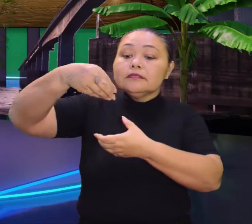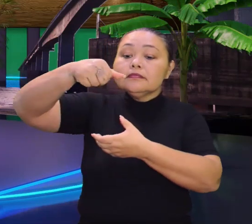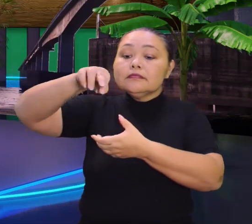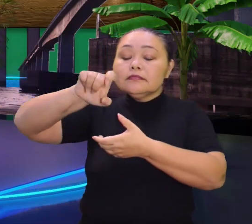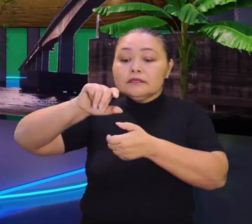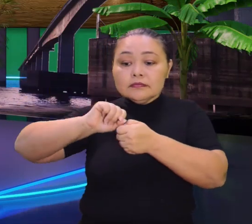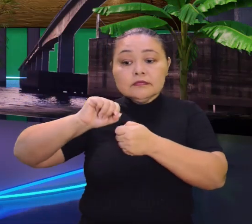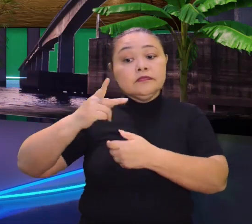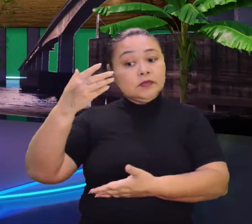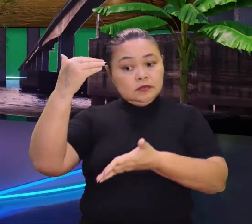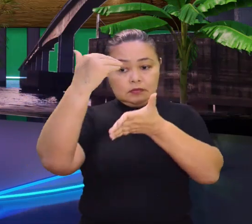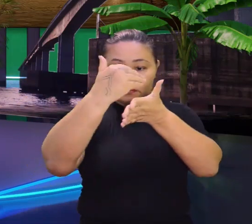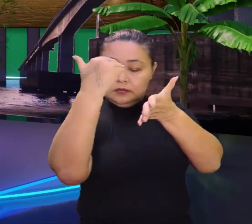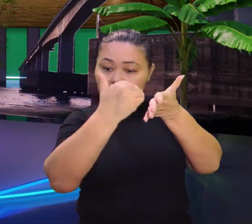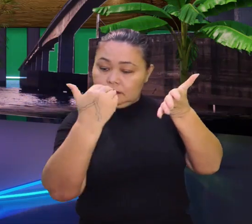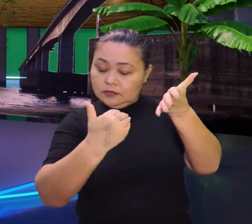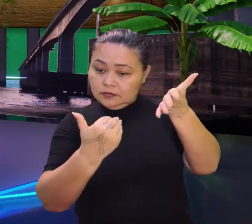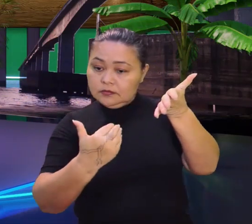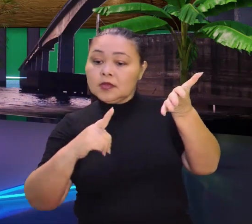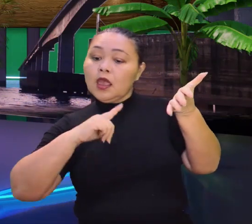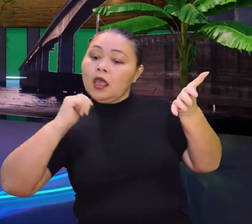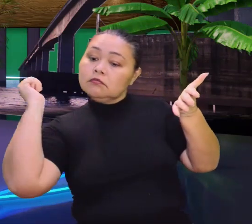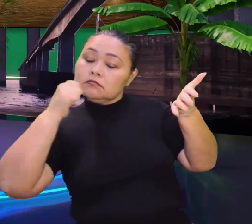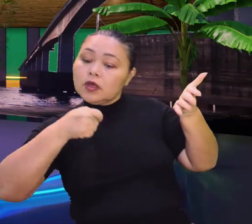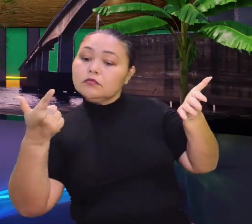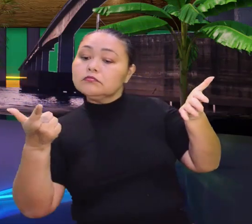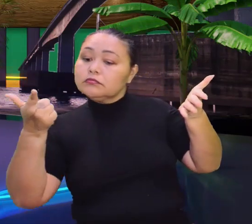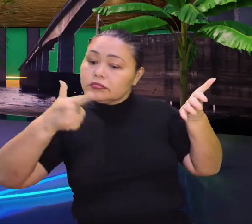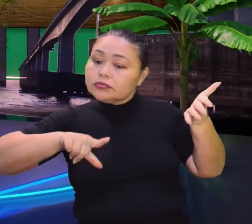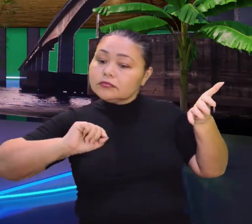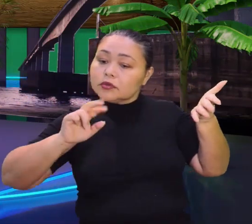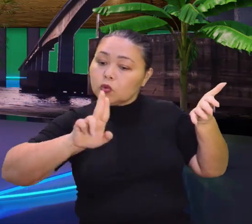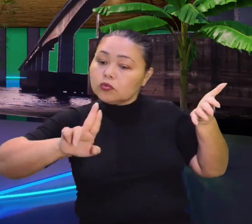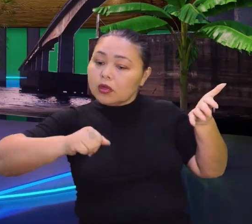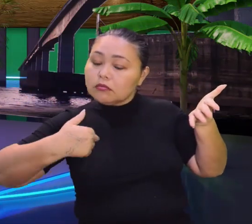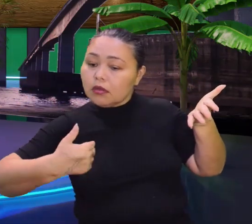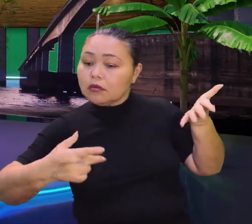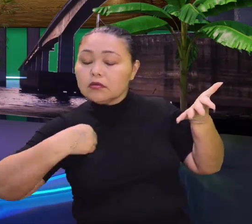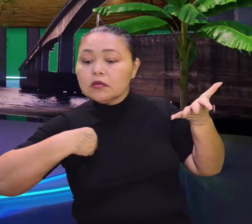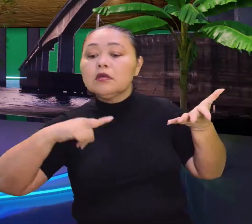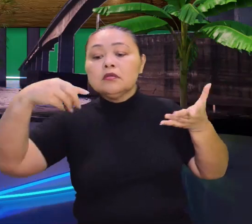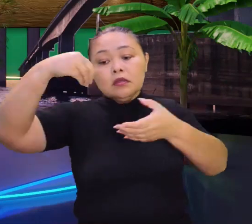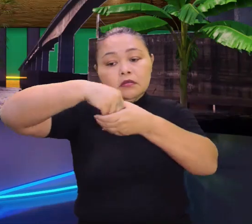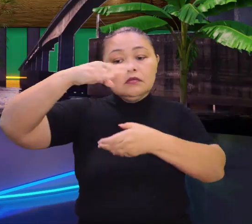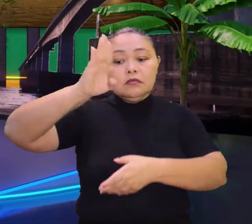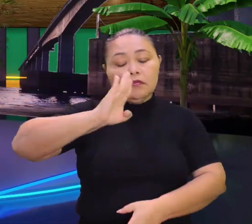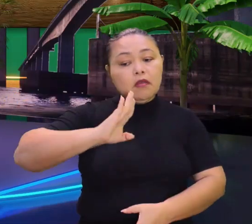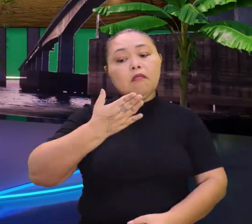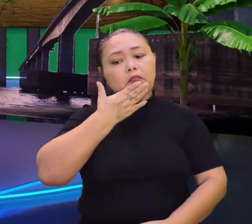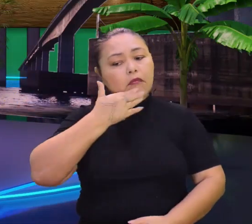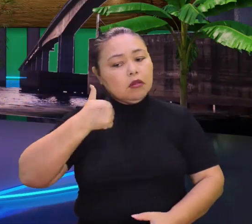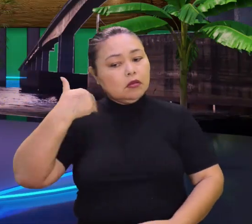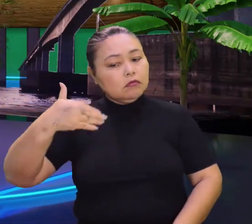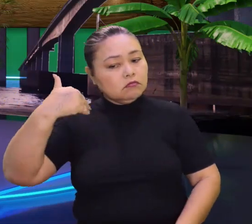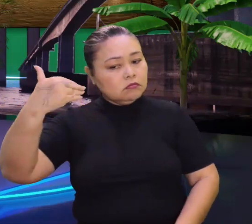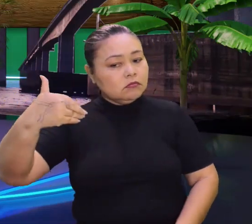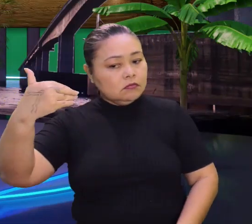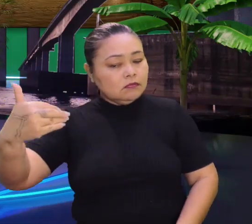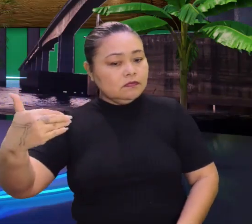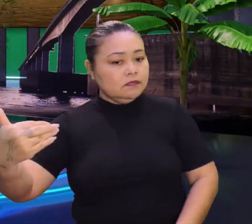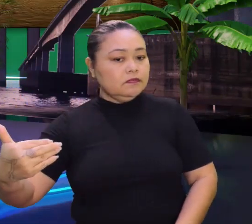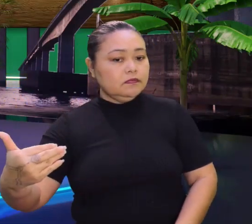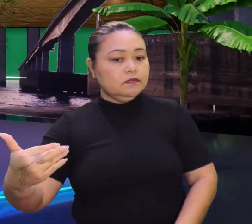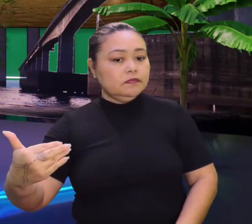elétrica que acabamos de ver, são as renováveis que estão dominando o Brasil. E eu tenho certeza que vai melhorar a cada dia.